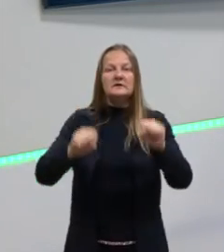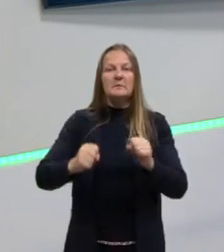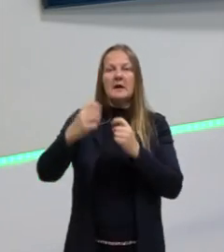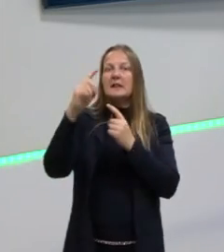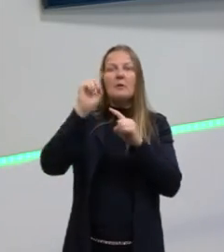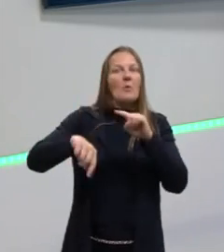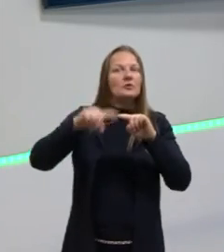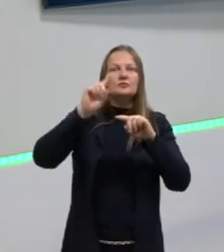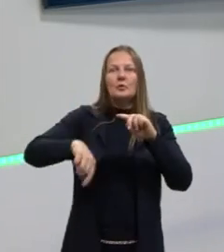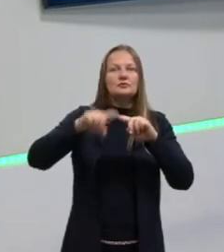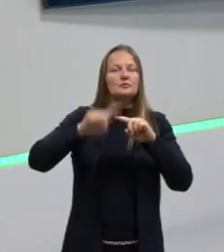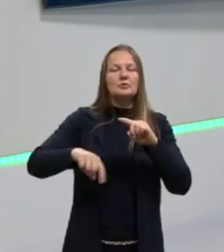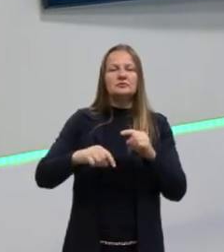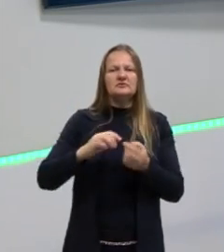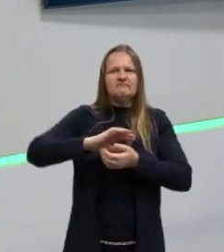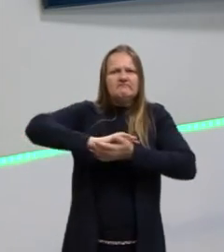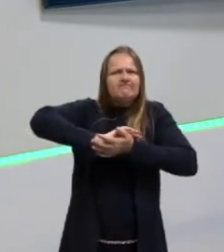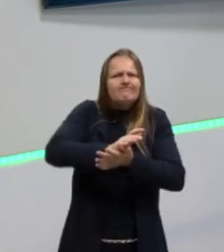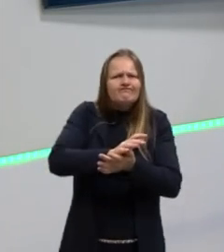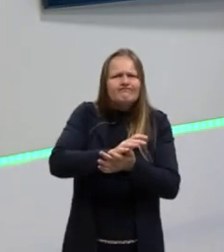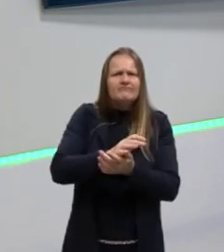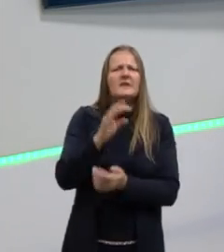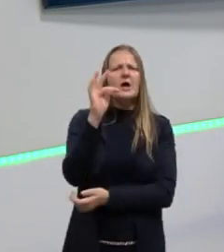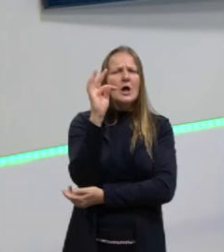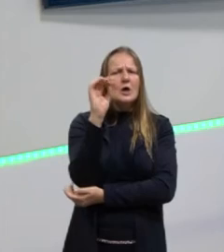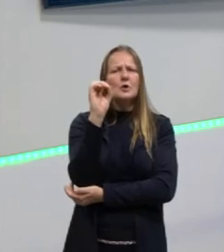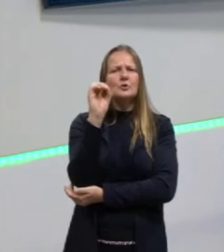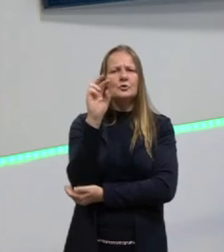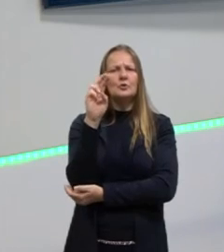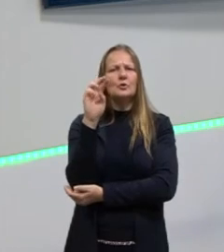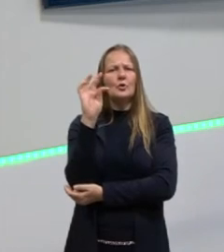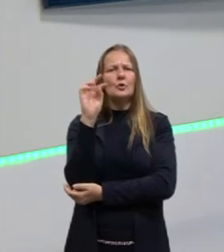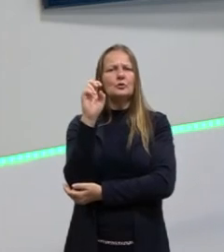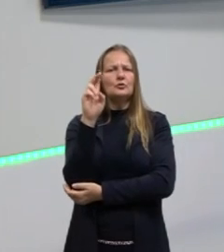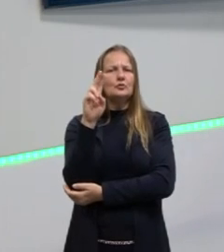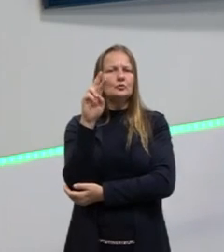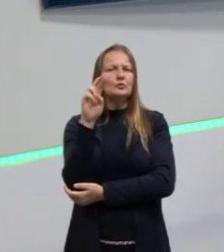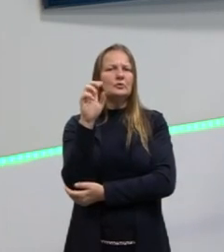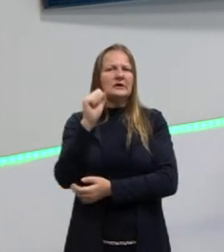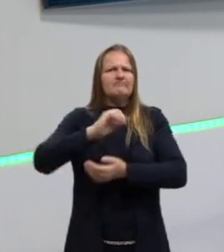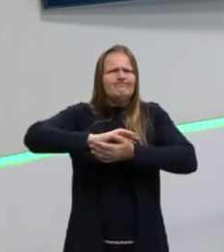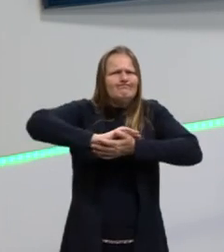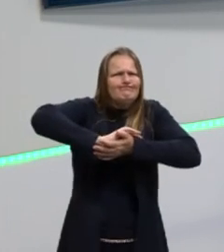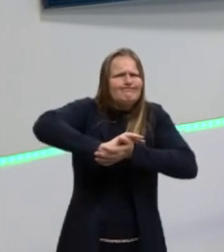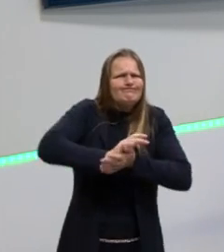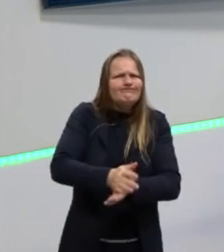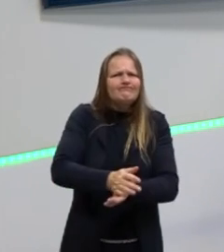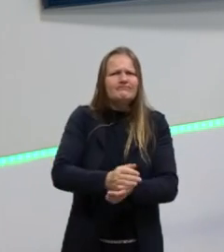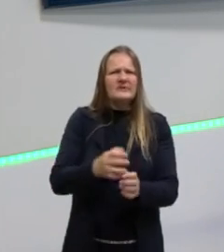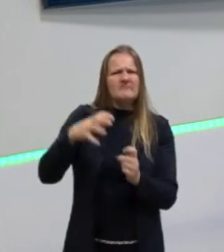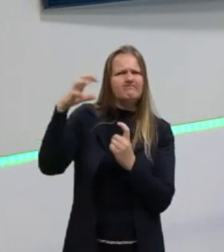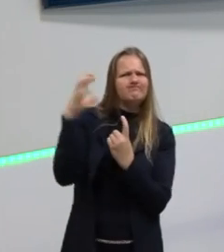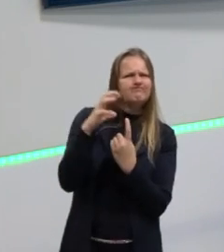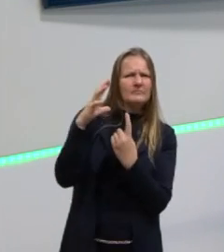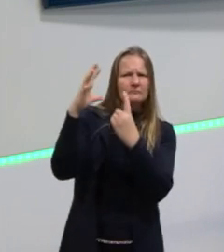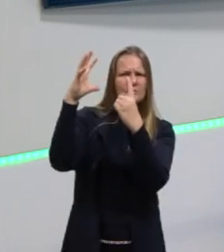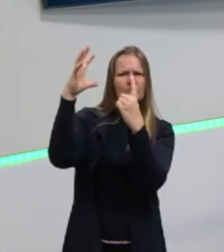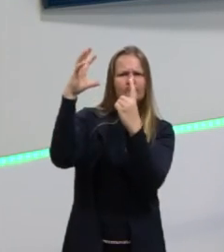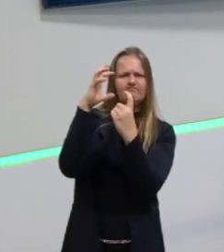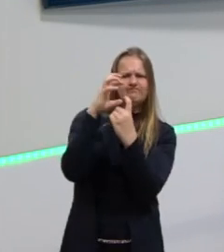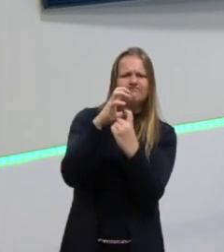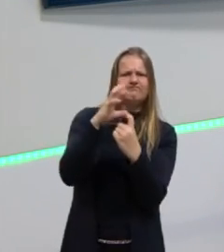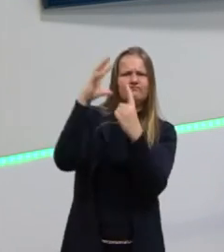tem praticado tortura, dentro de um sistema que tem atuado com a repressão, com a censura.